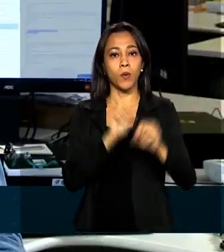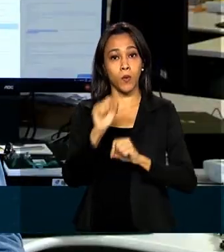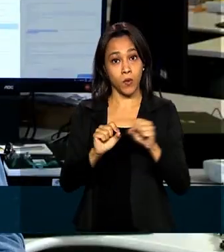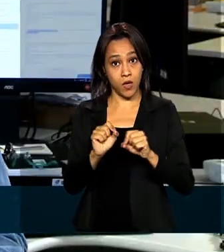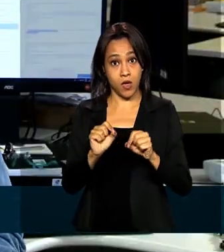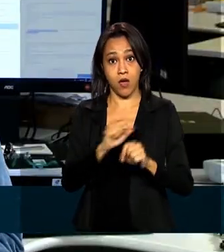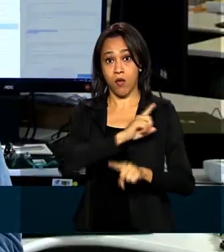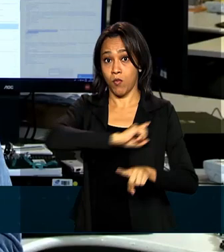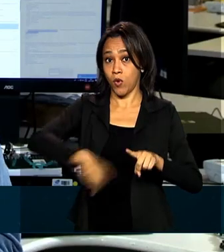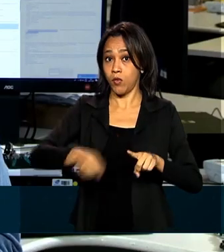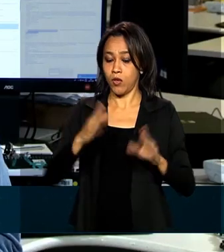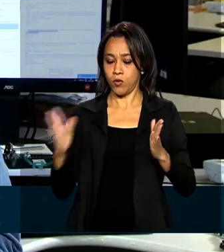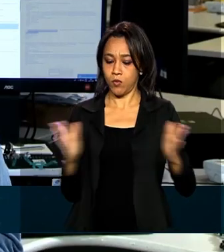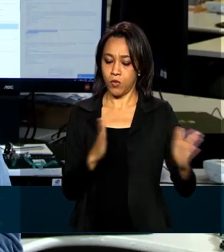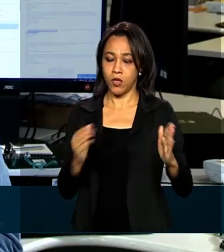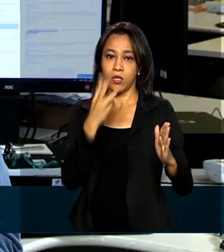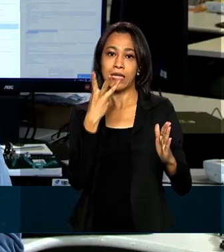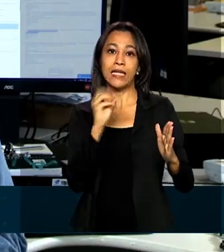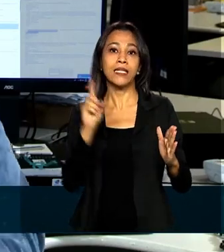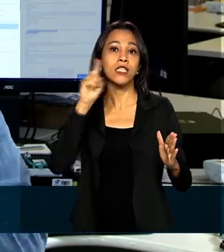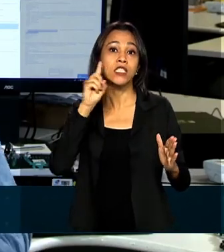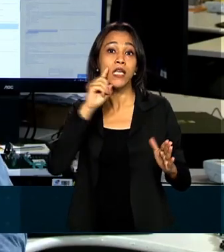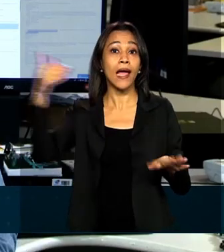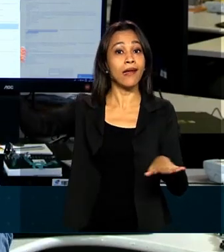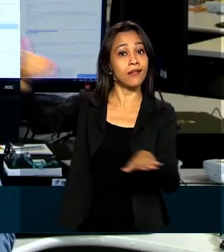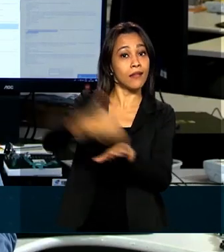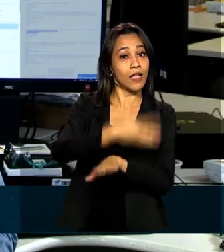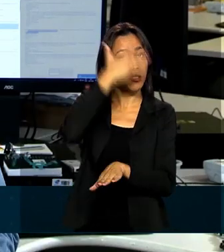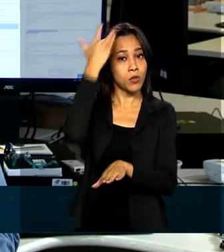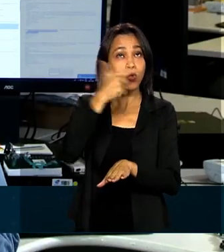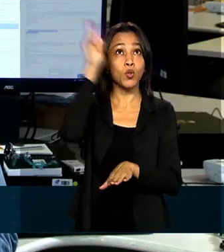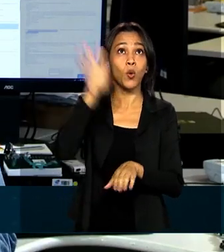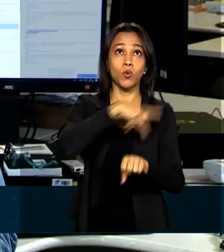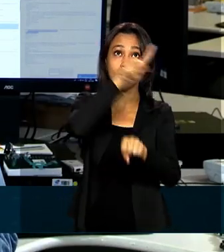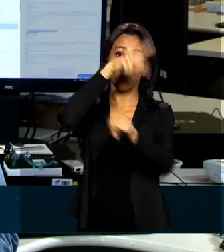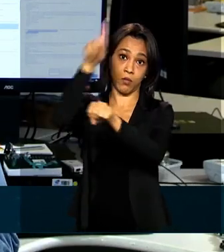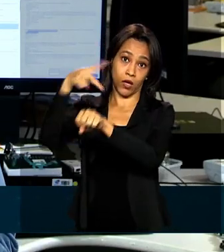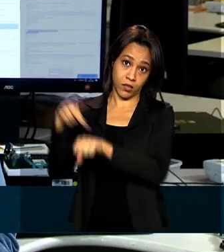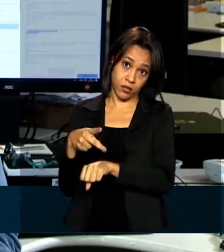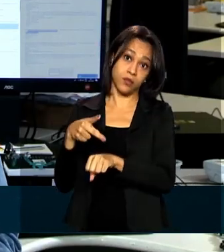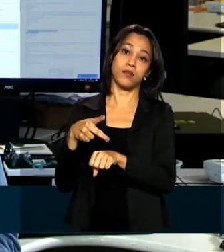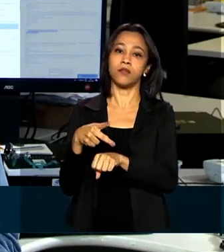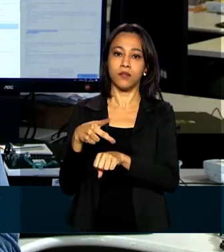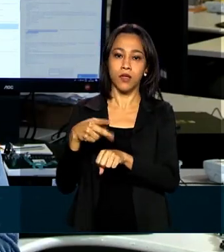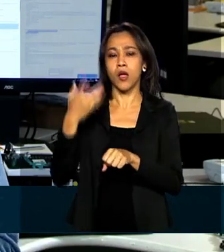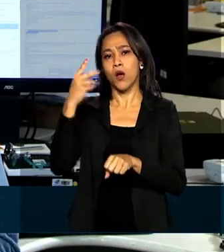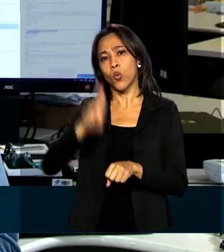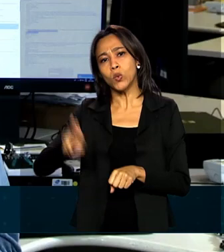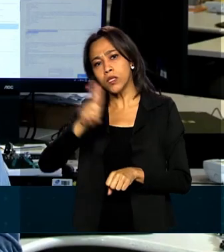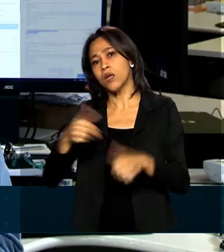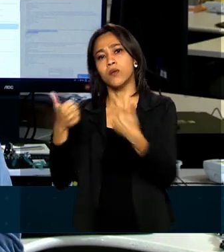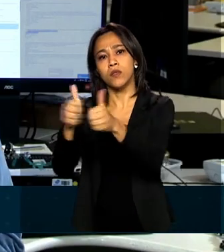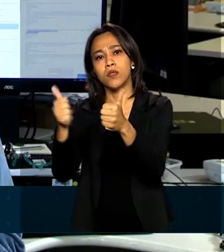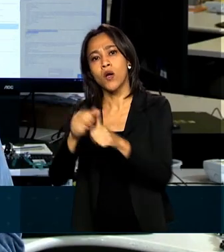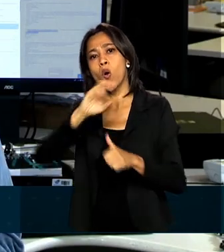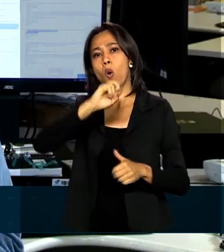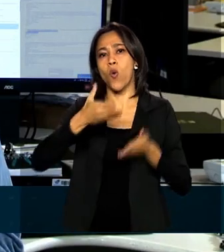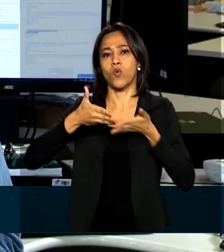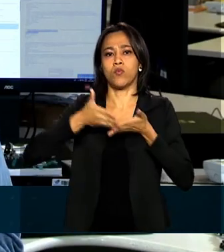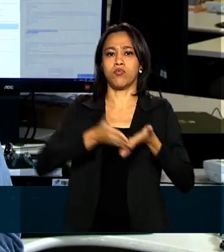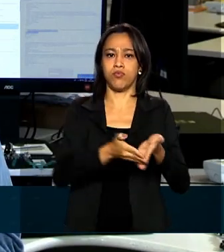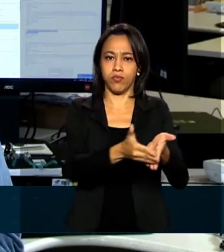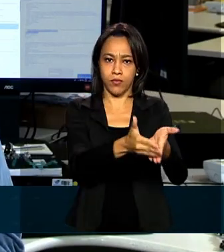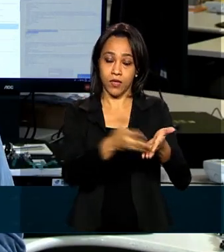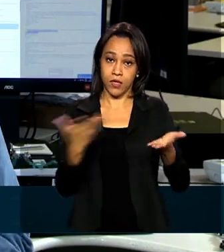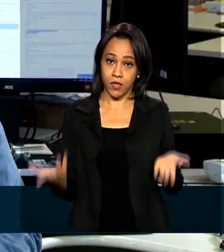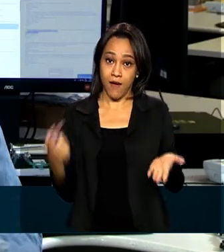por mais 30 dias a entrada de estrangeiros de qualquer nacionalidade por via terrestre ou marítima. As